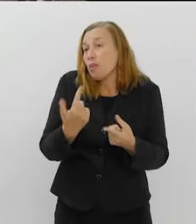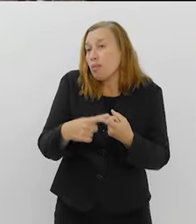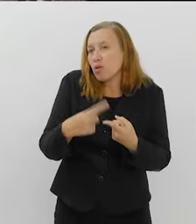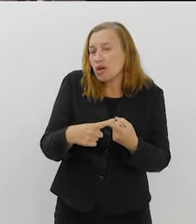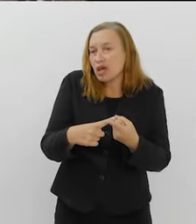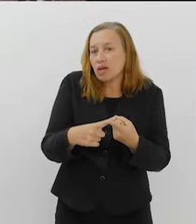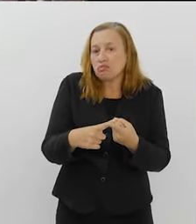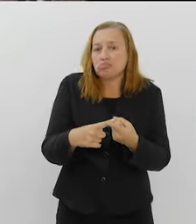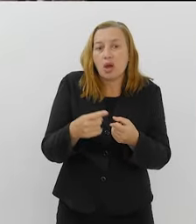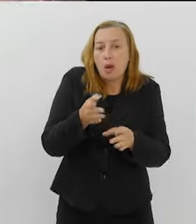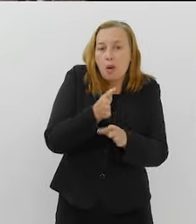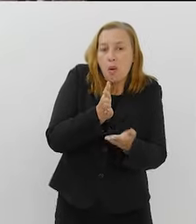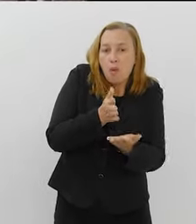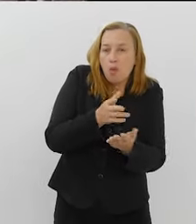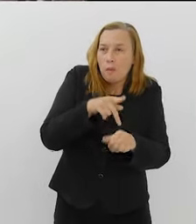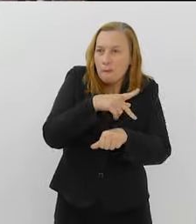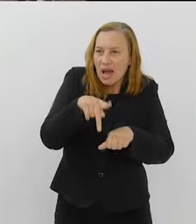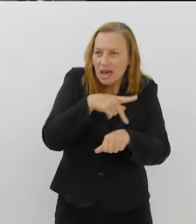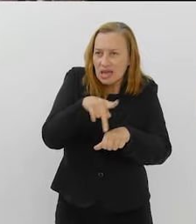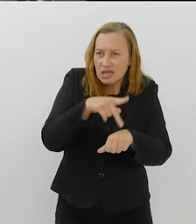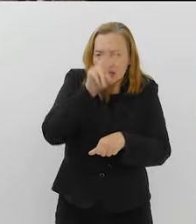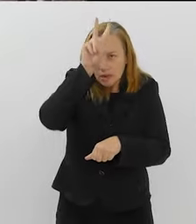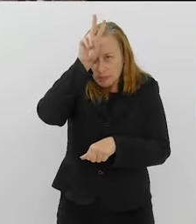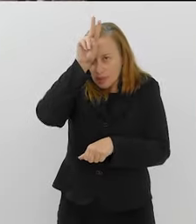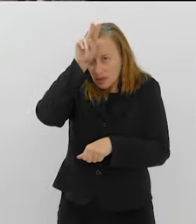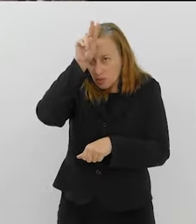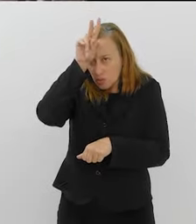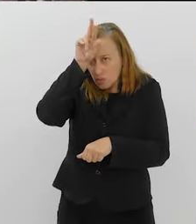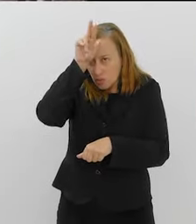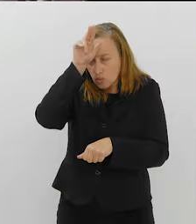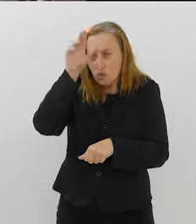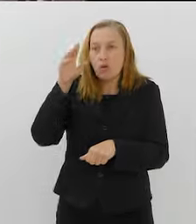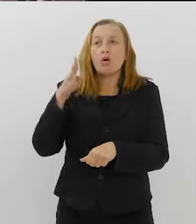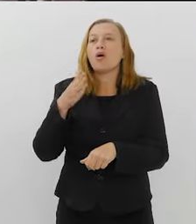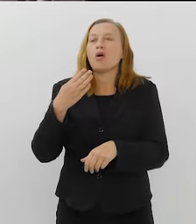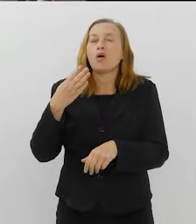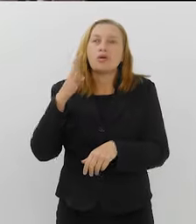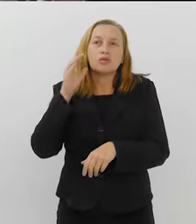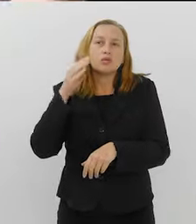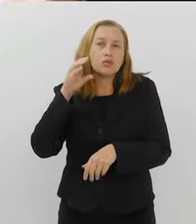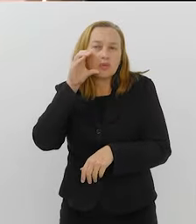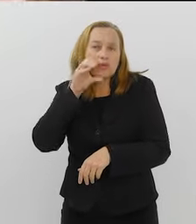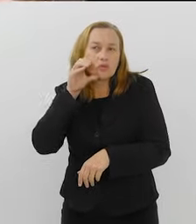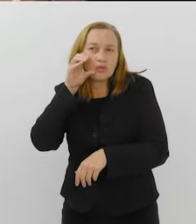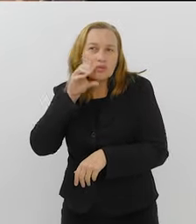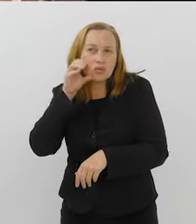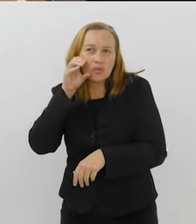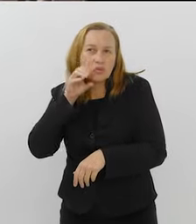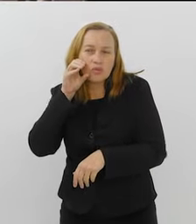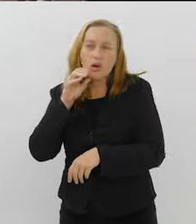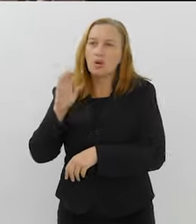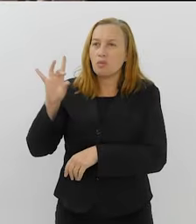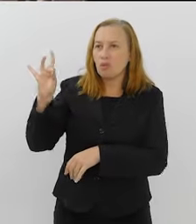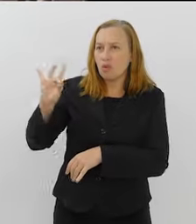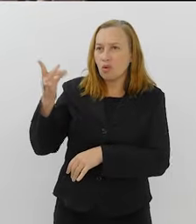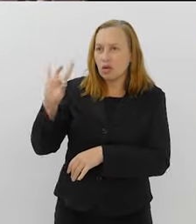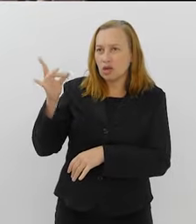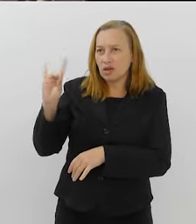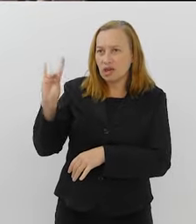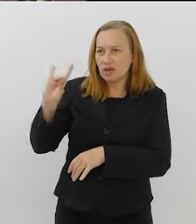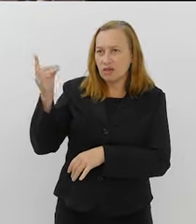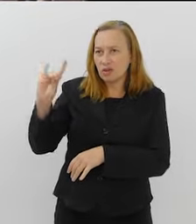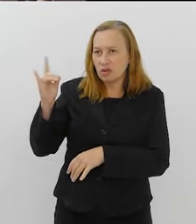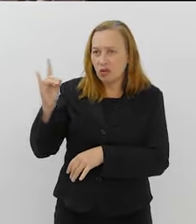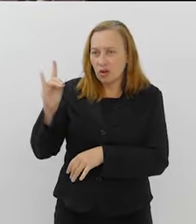do Peru, da Bolívia e da Colômbia. Então, assim, está chegando, está vindo.